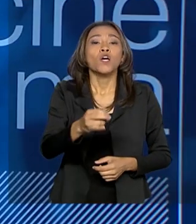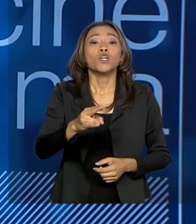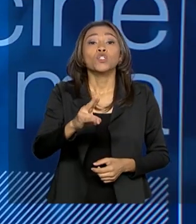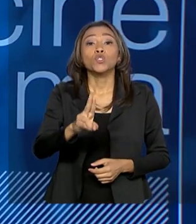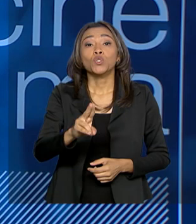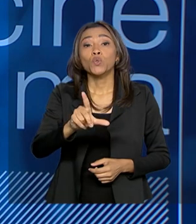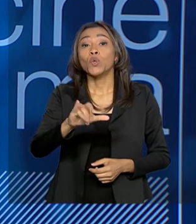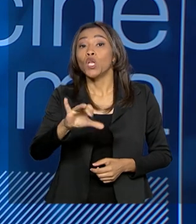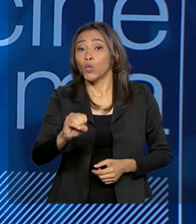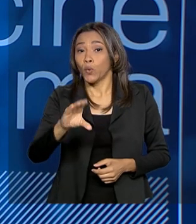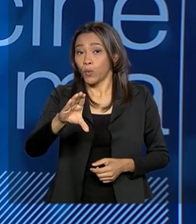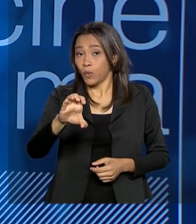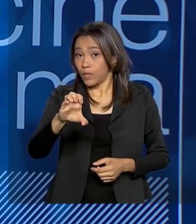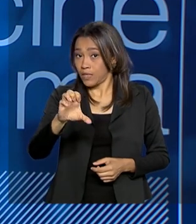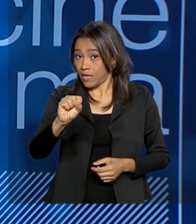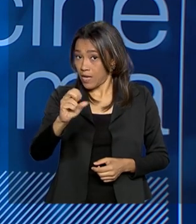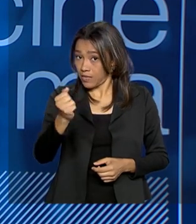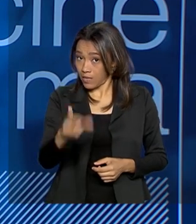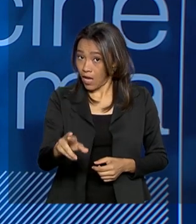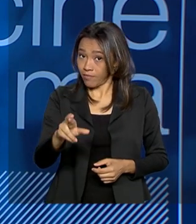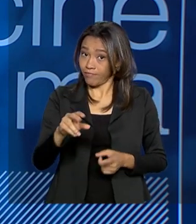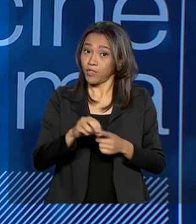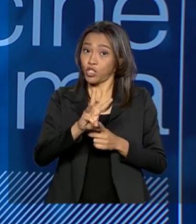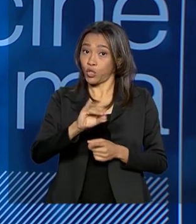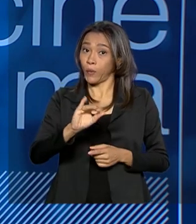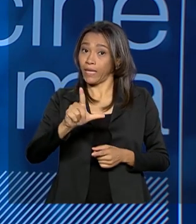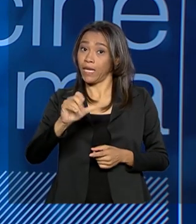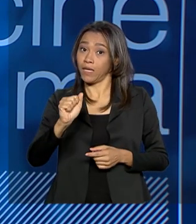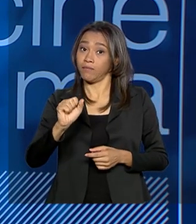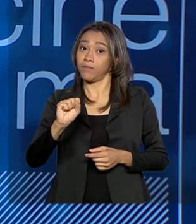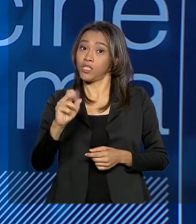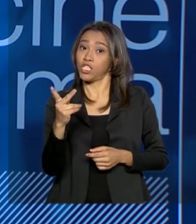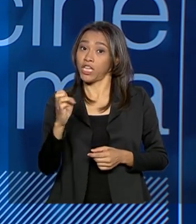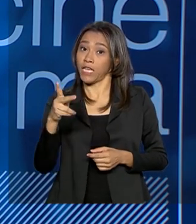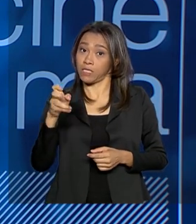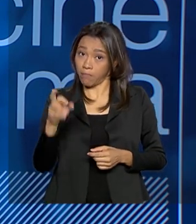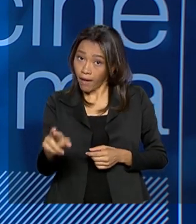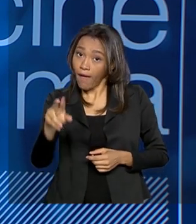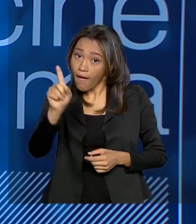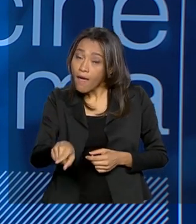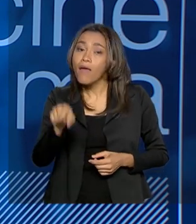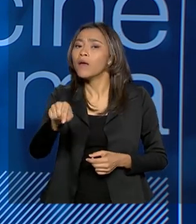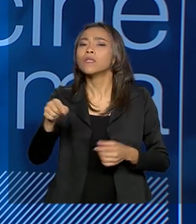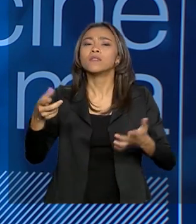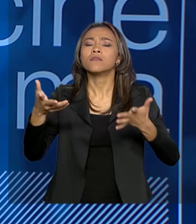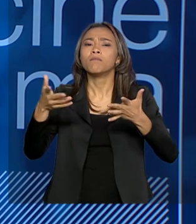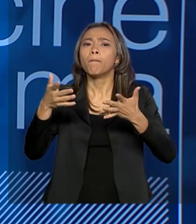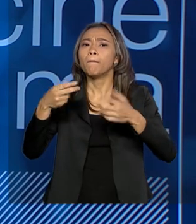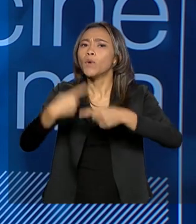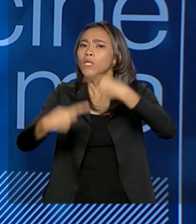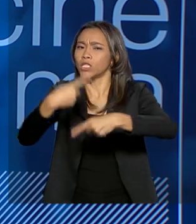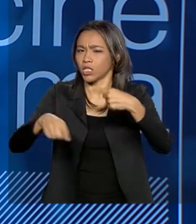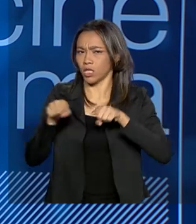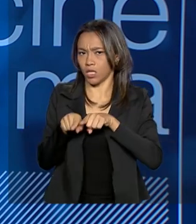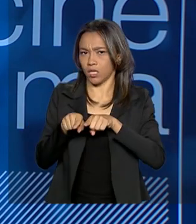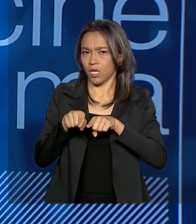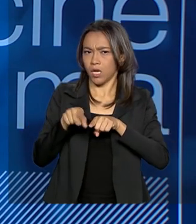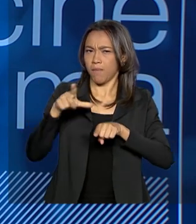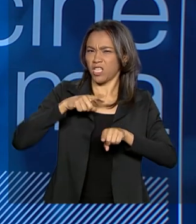Shakespeare, é uma peça de temática política, mas ela é partidária ideologicamente?